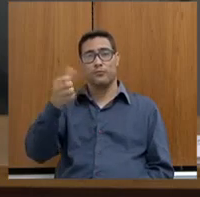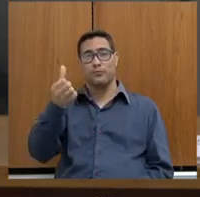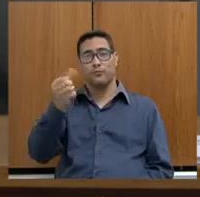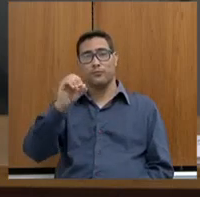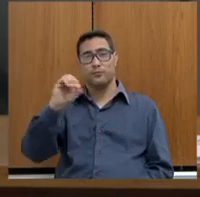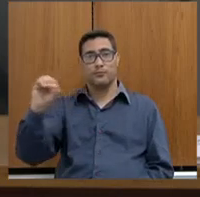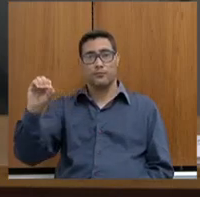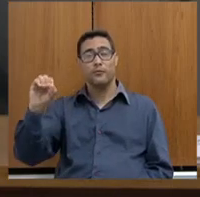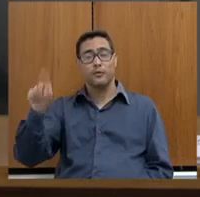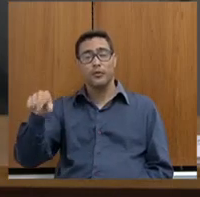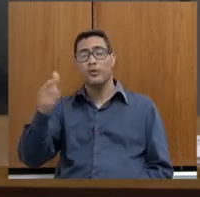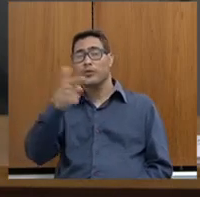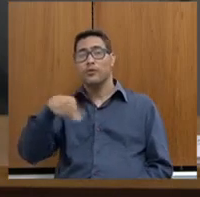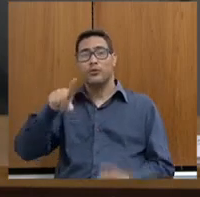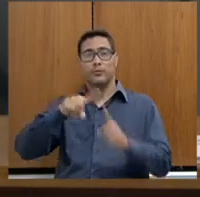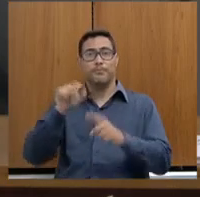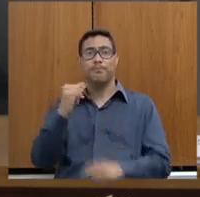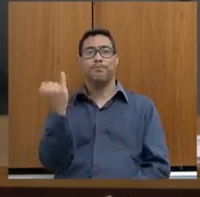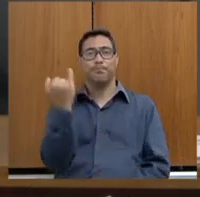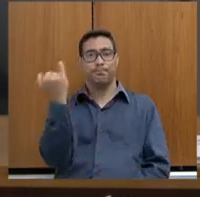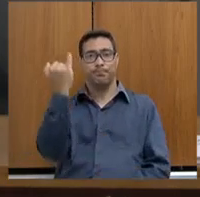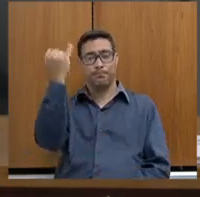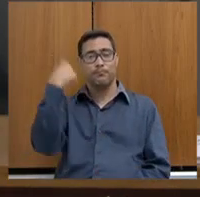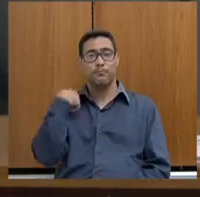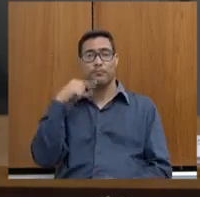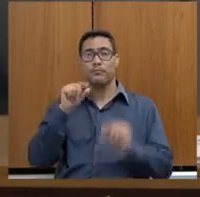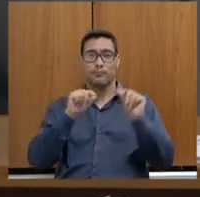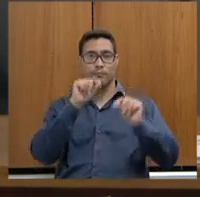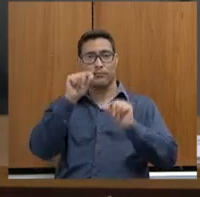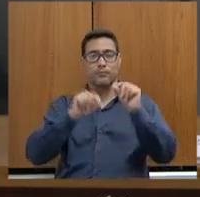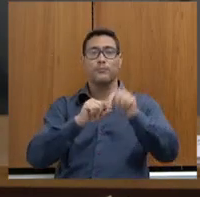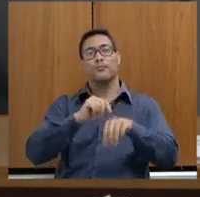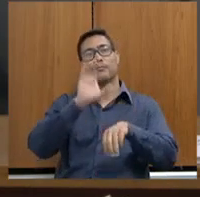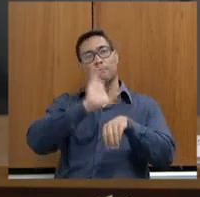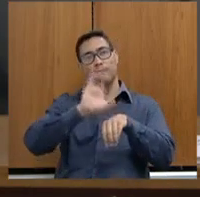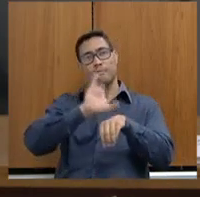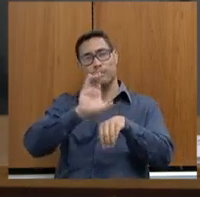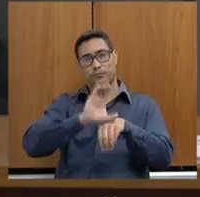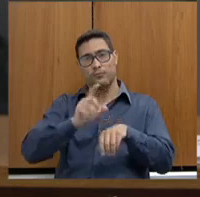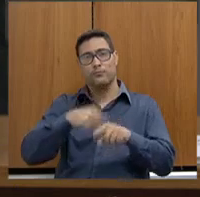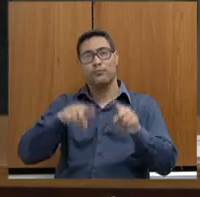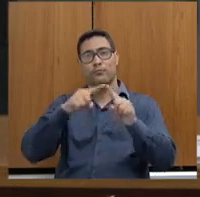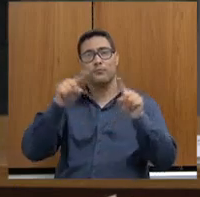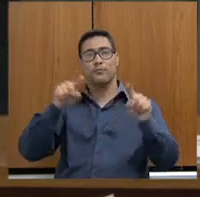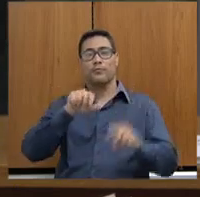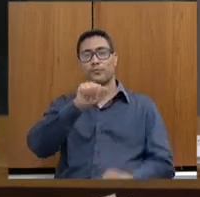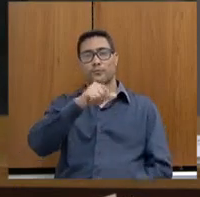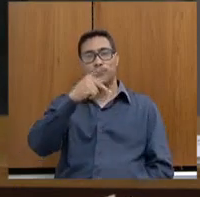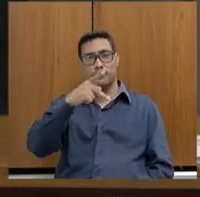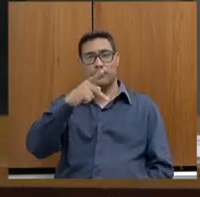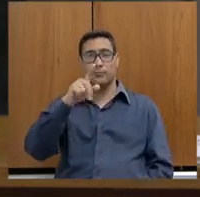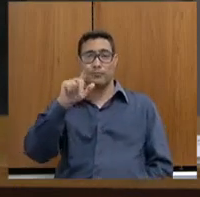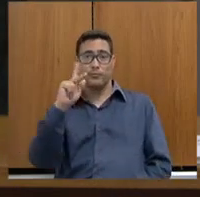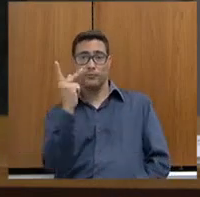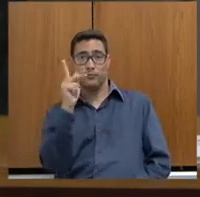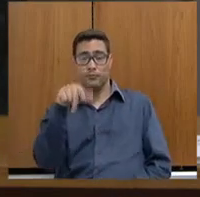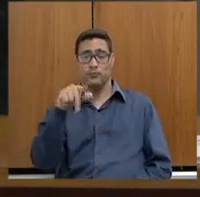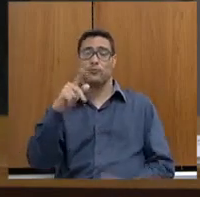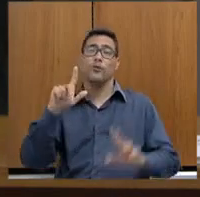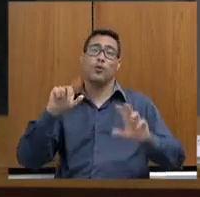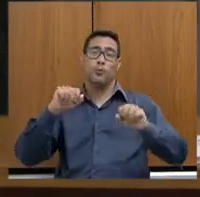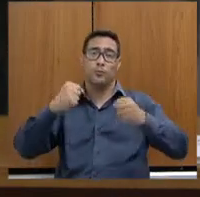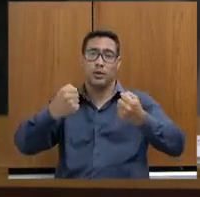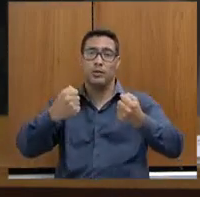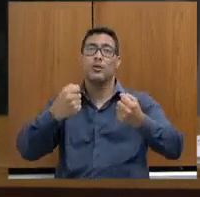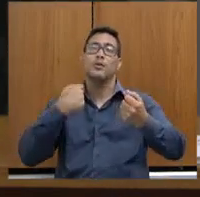destaques importantes para nós da segurança são esses cursos de atendimento pré-hospitalar, que a gente chama de APH de combate, que é muito importante